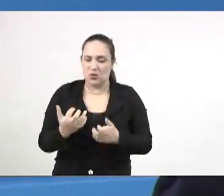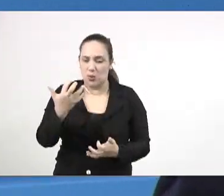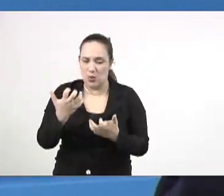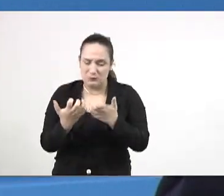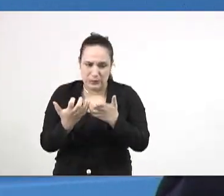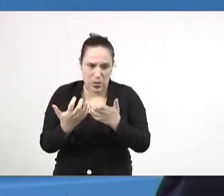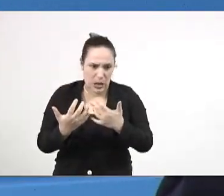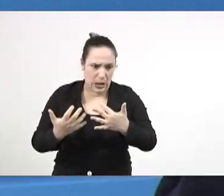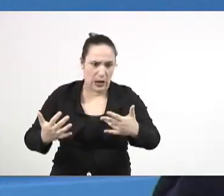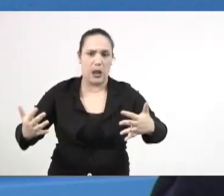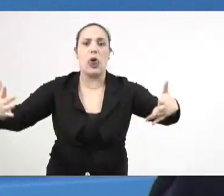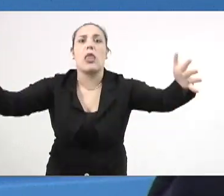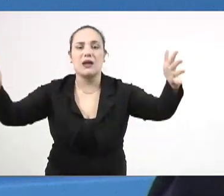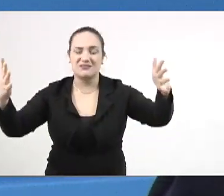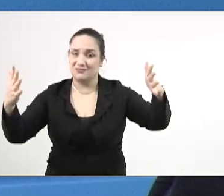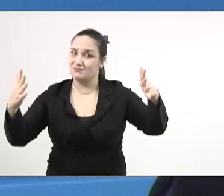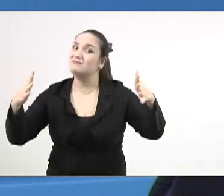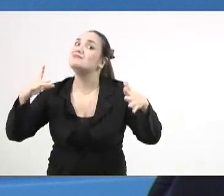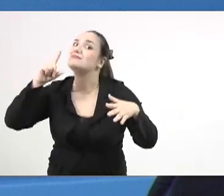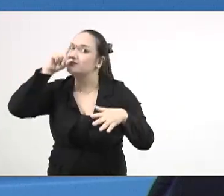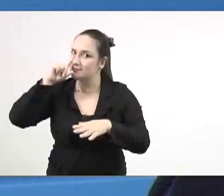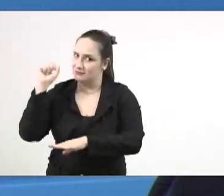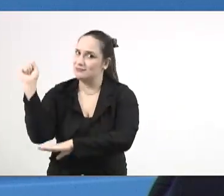com rapidez é muito grande.